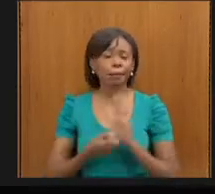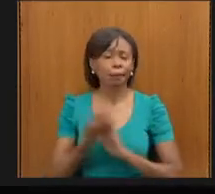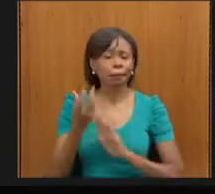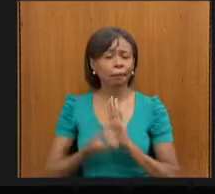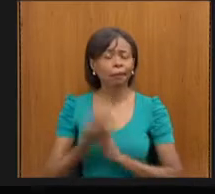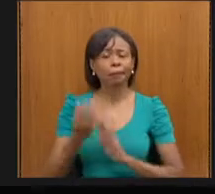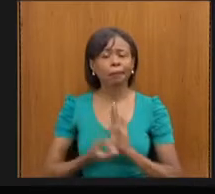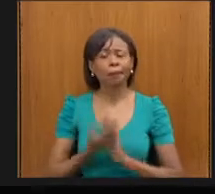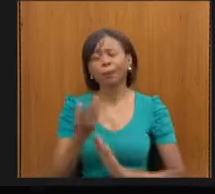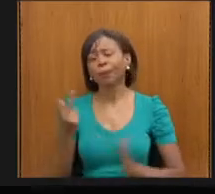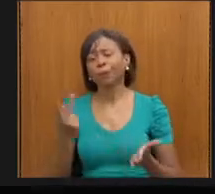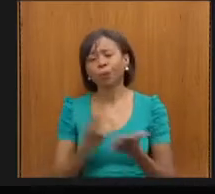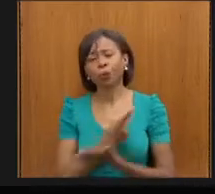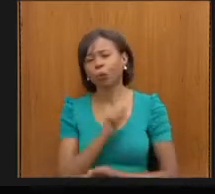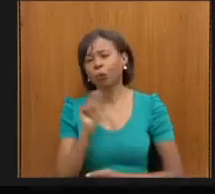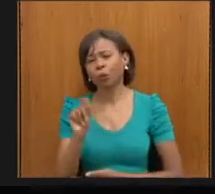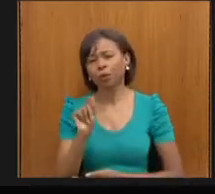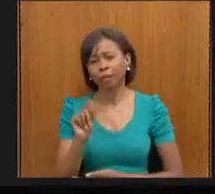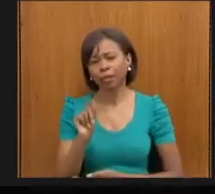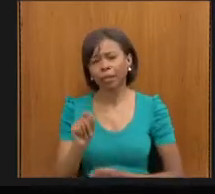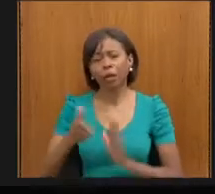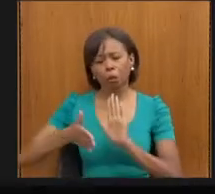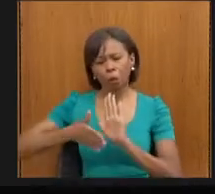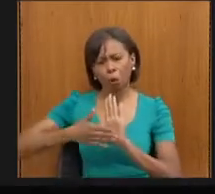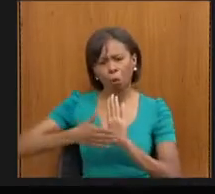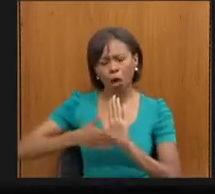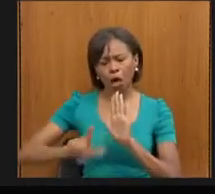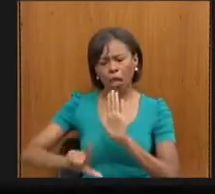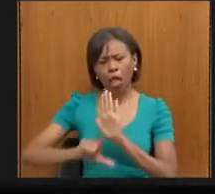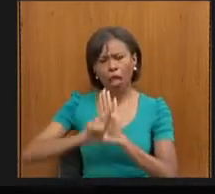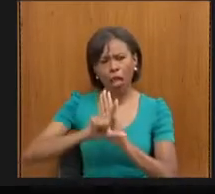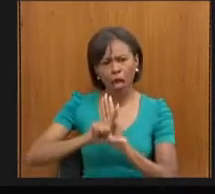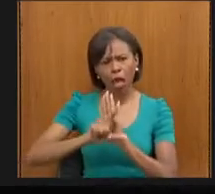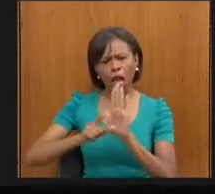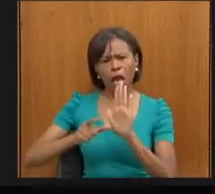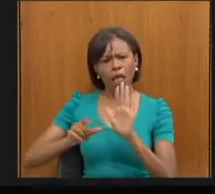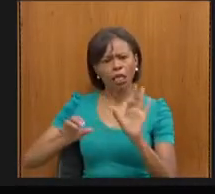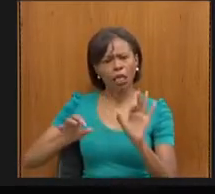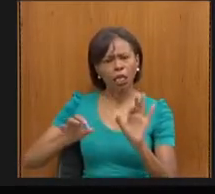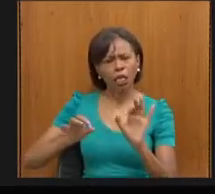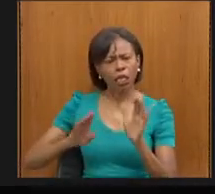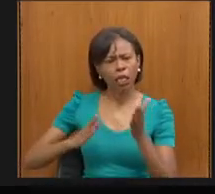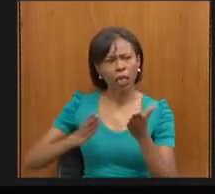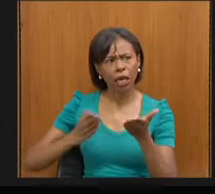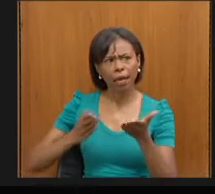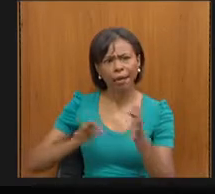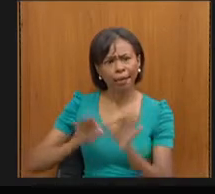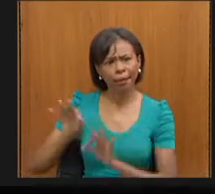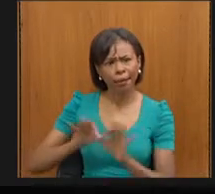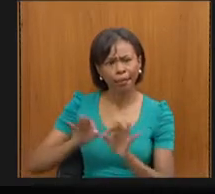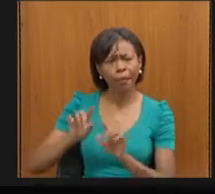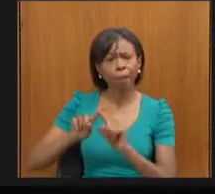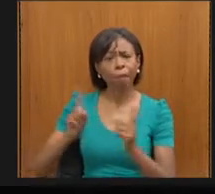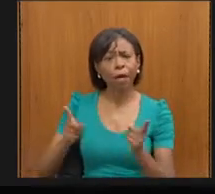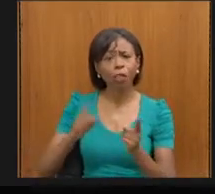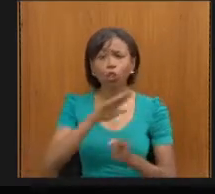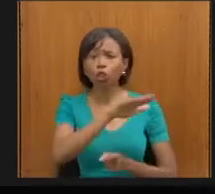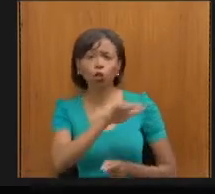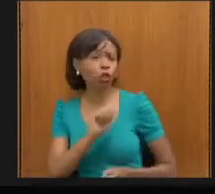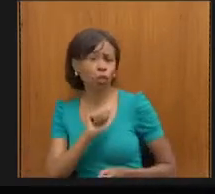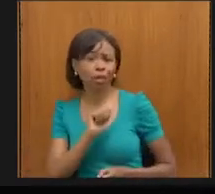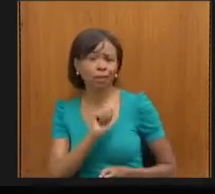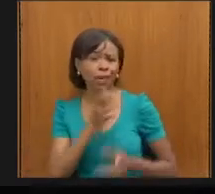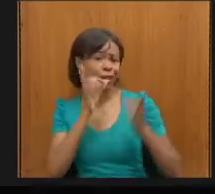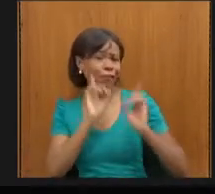são propostas leis sem nos ouvirem primeiro, na hora do